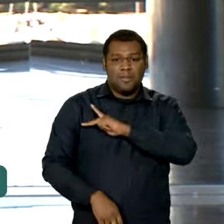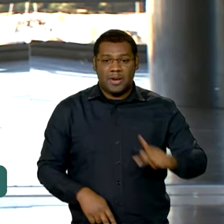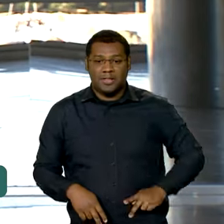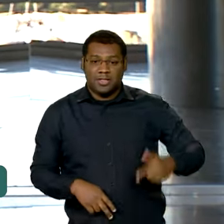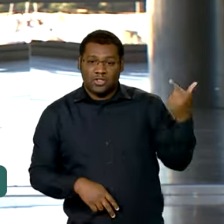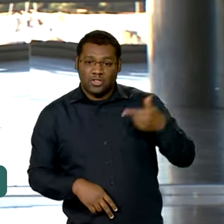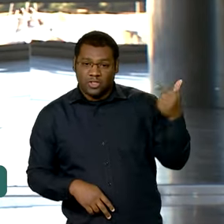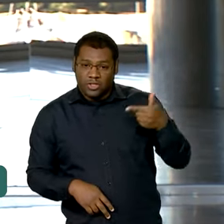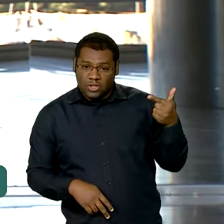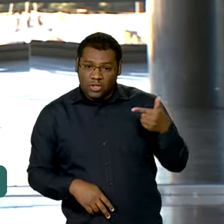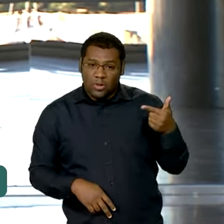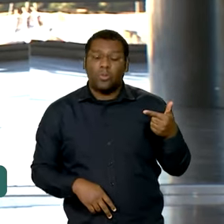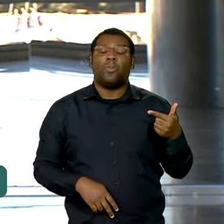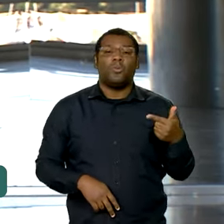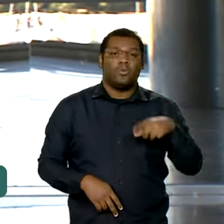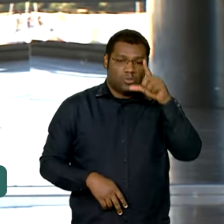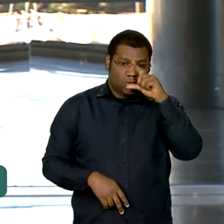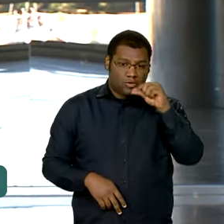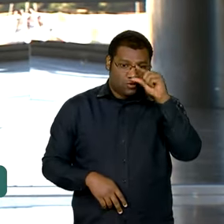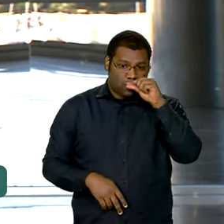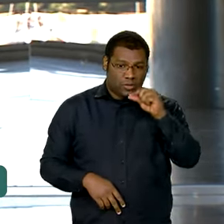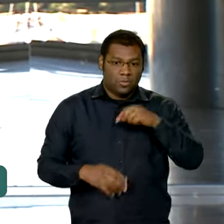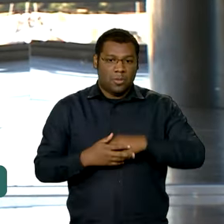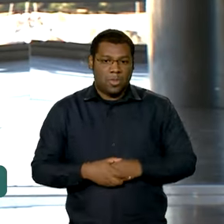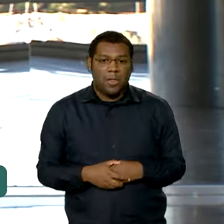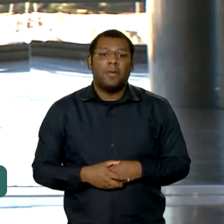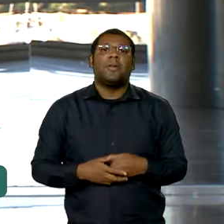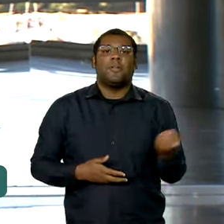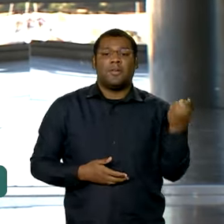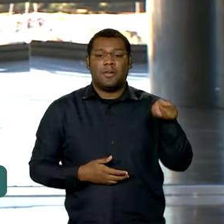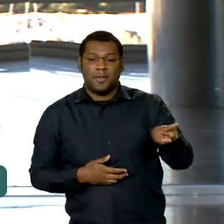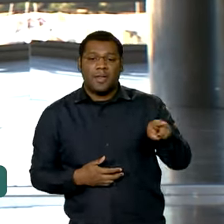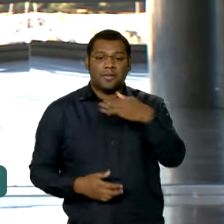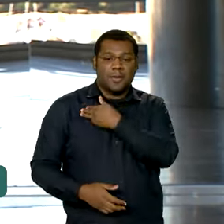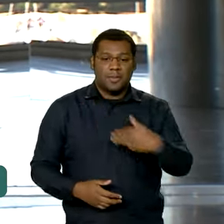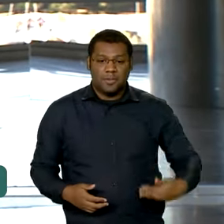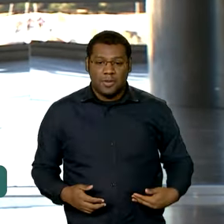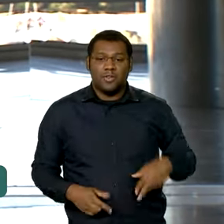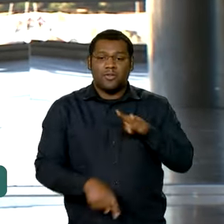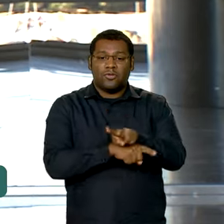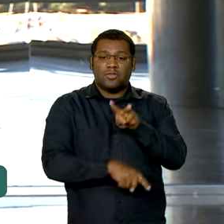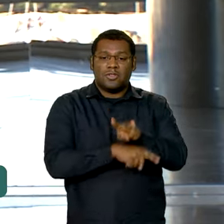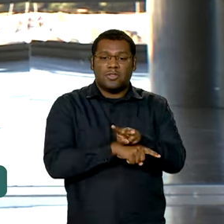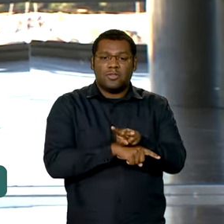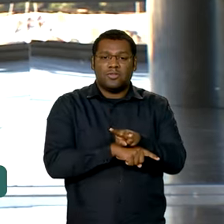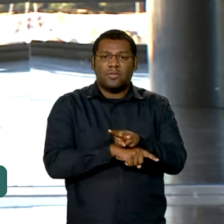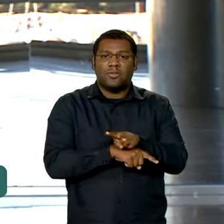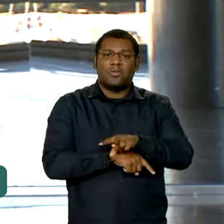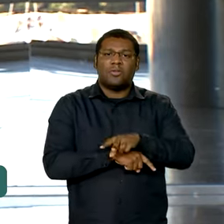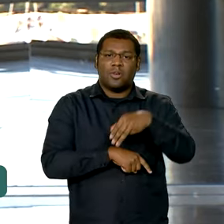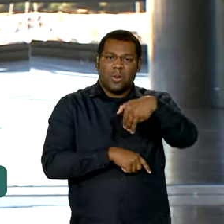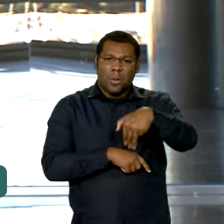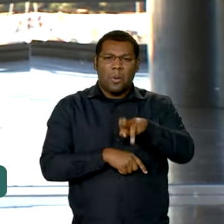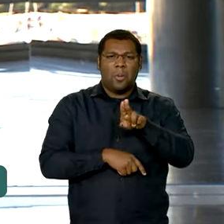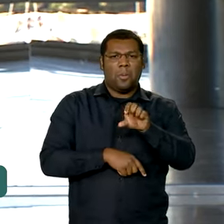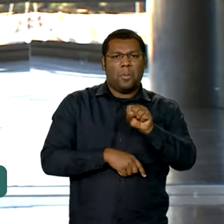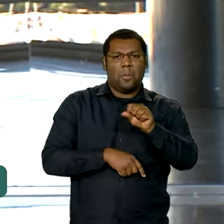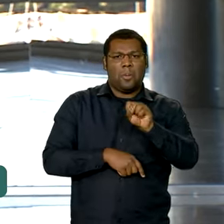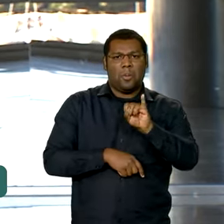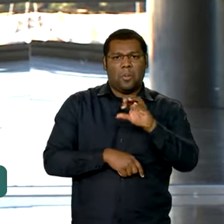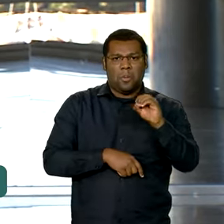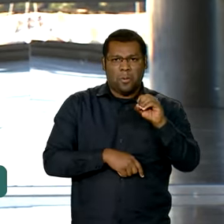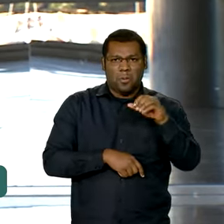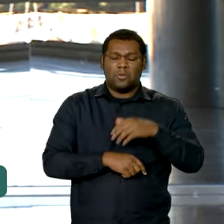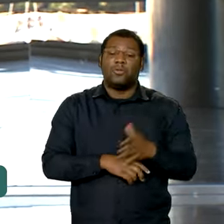Indústria, Comércio e Serviços, Geraldo Alckmin, e também com o ministro da Defesa, José Múcio. E à tarde, o presidente